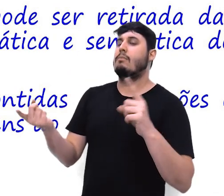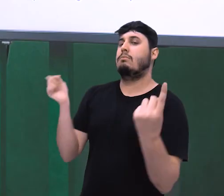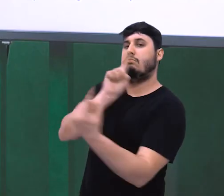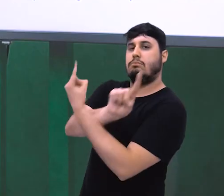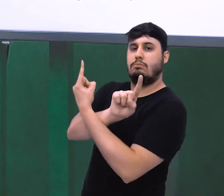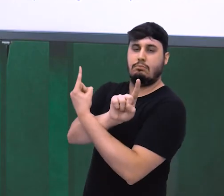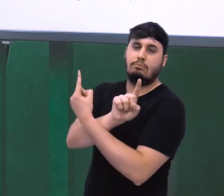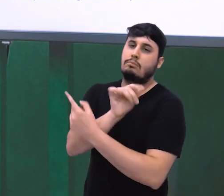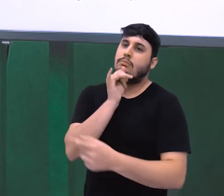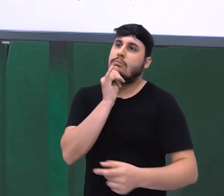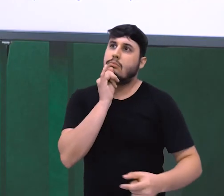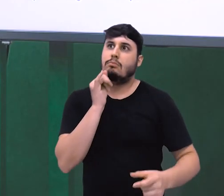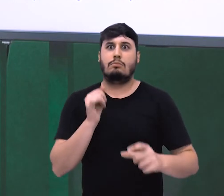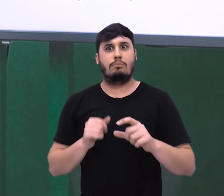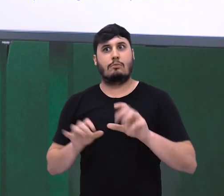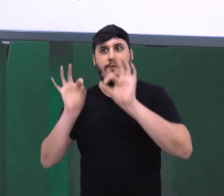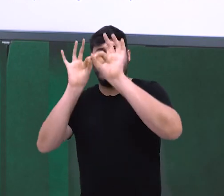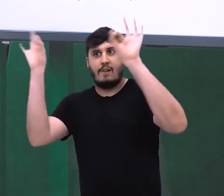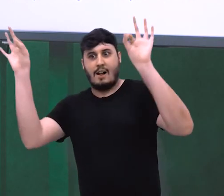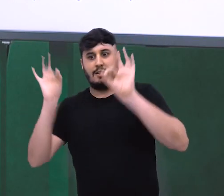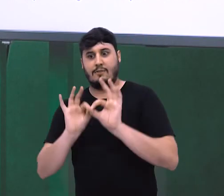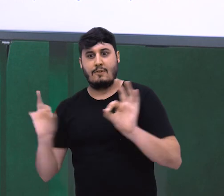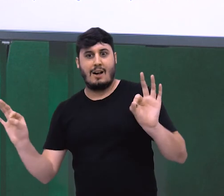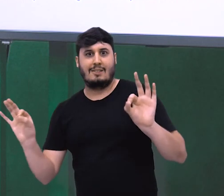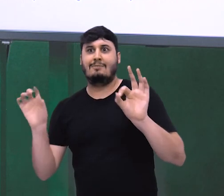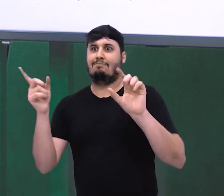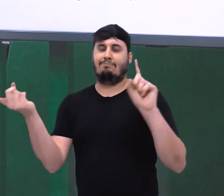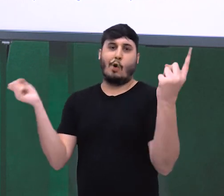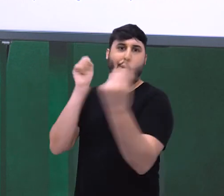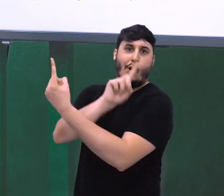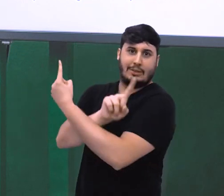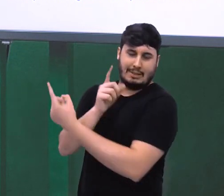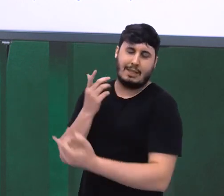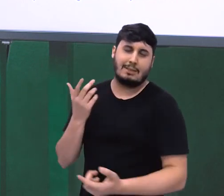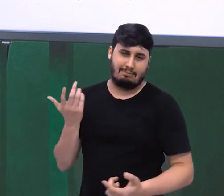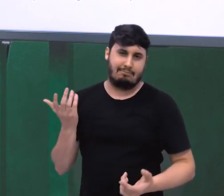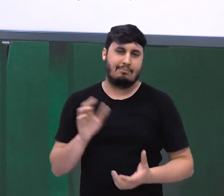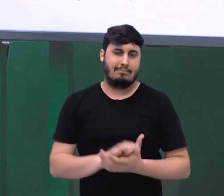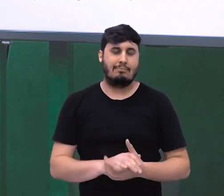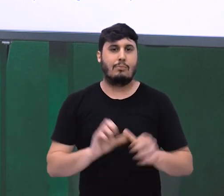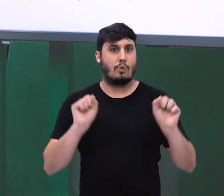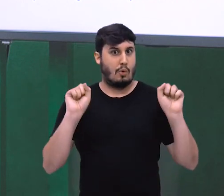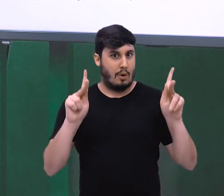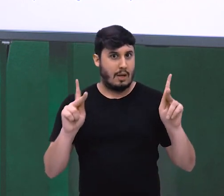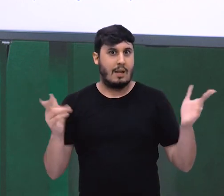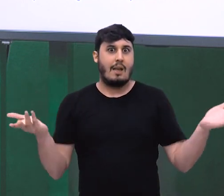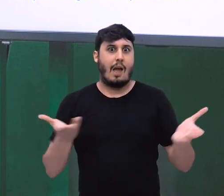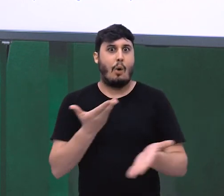partes do texto. Ok? Terminamos por aqui.